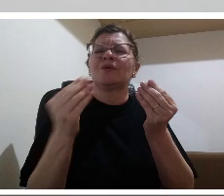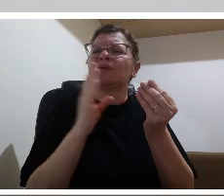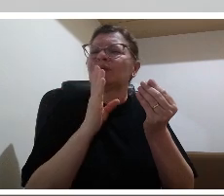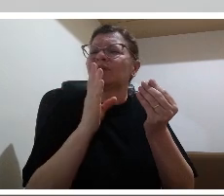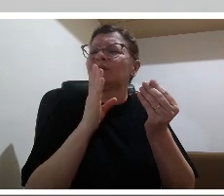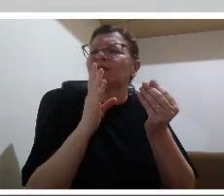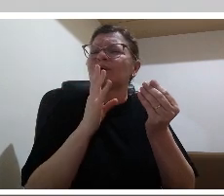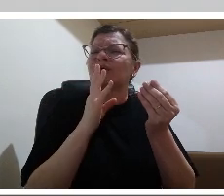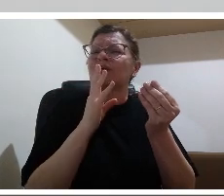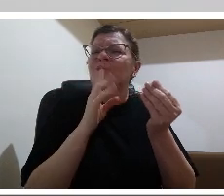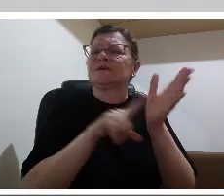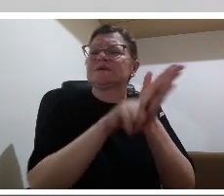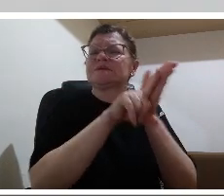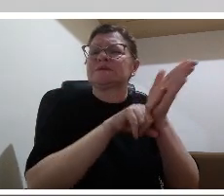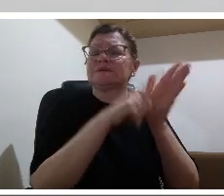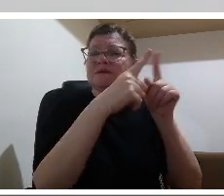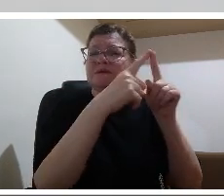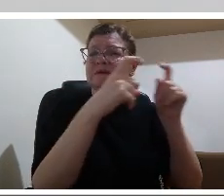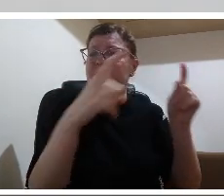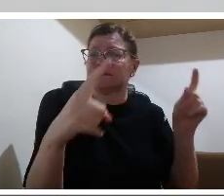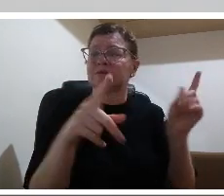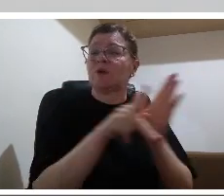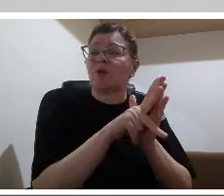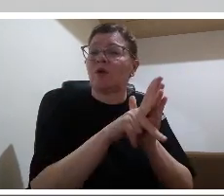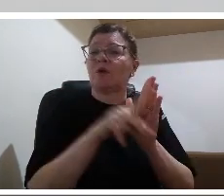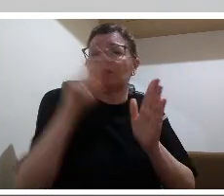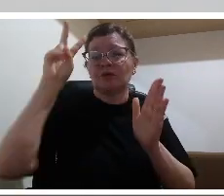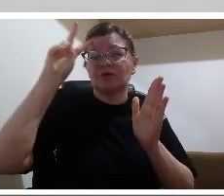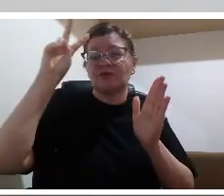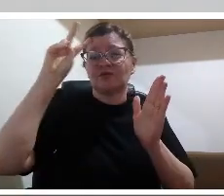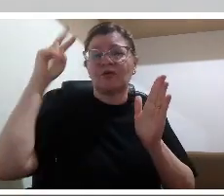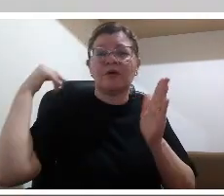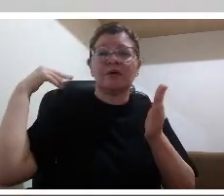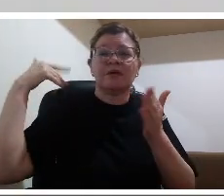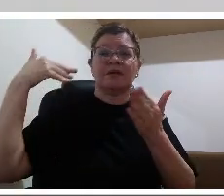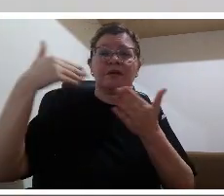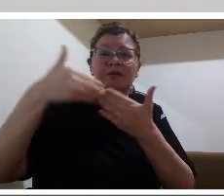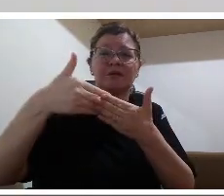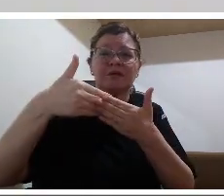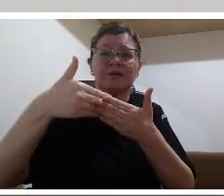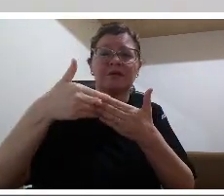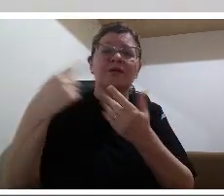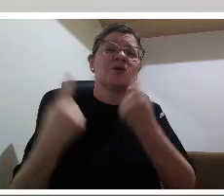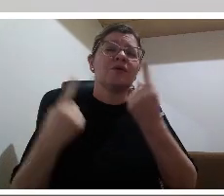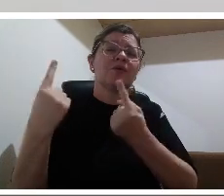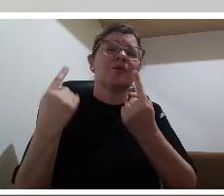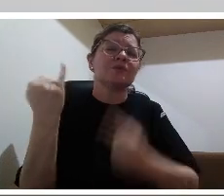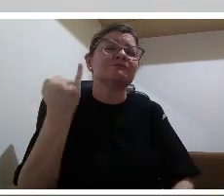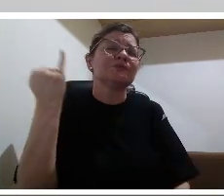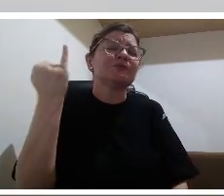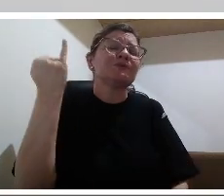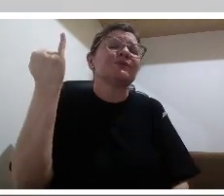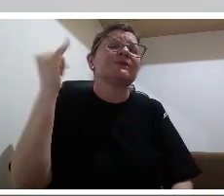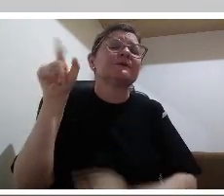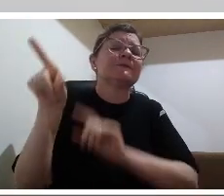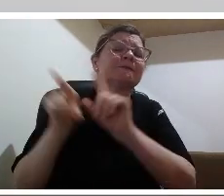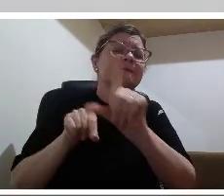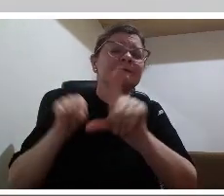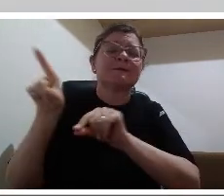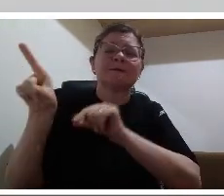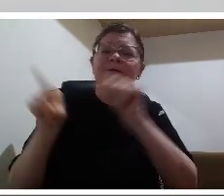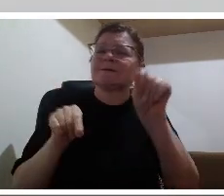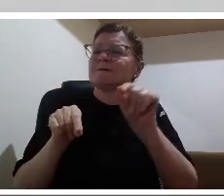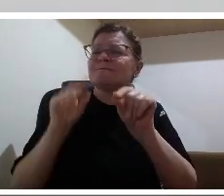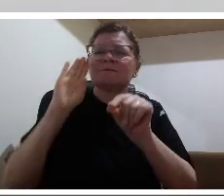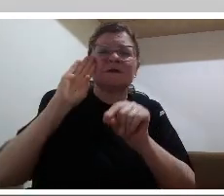central e não periférico o que realmente precisa ser trabalhado considerando essa nossa realidade que é uma